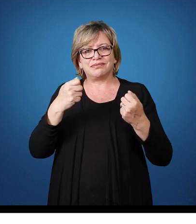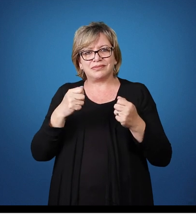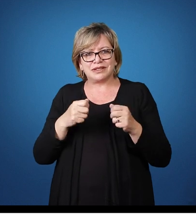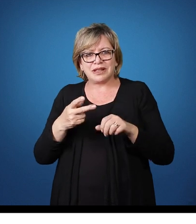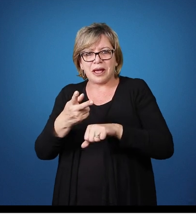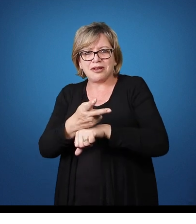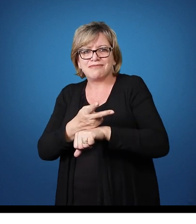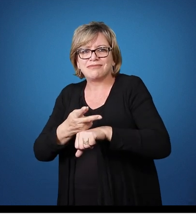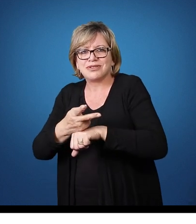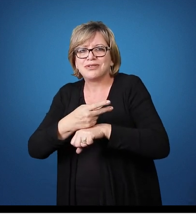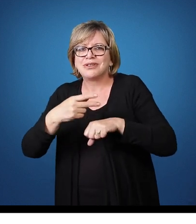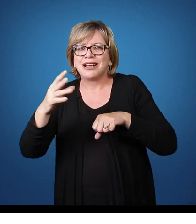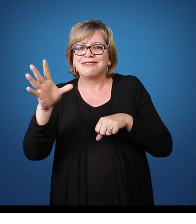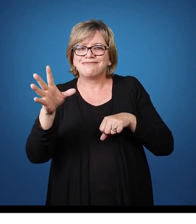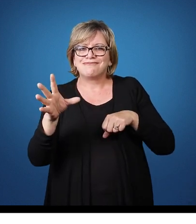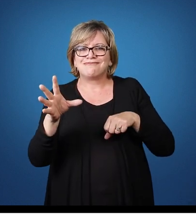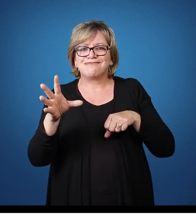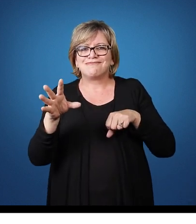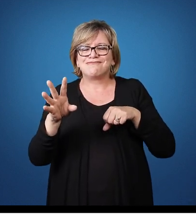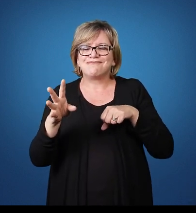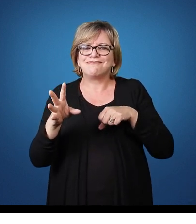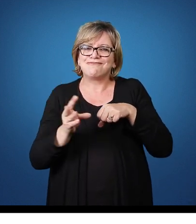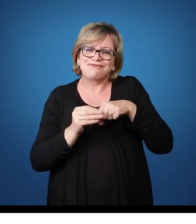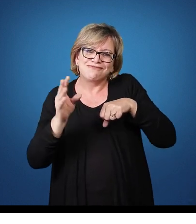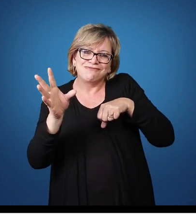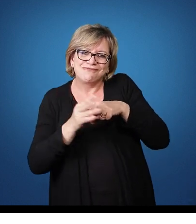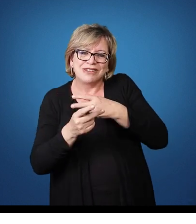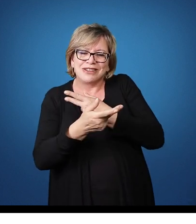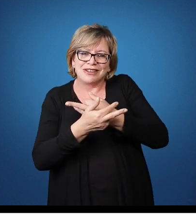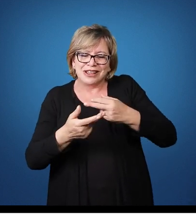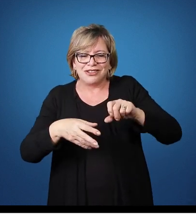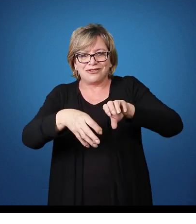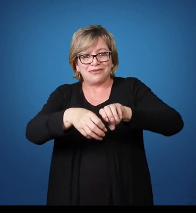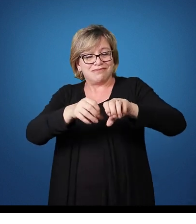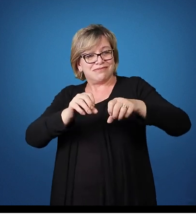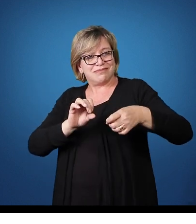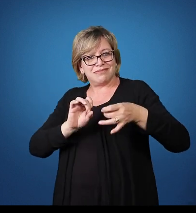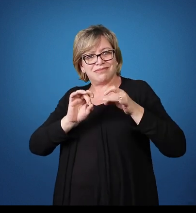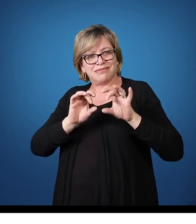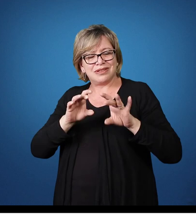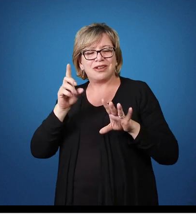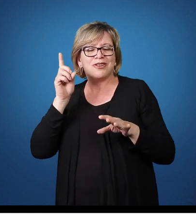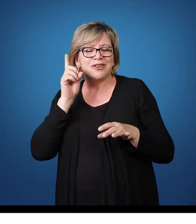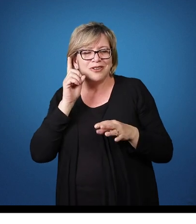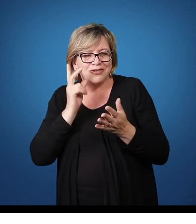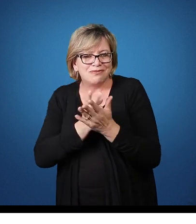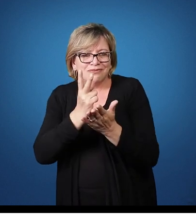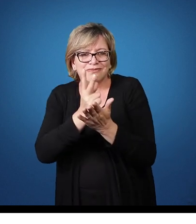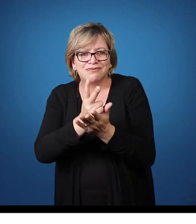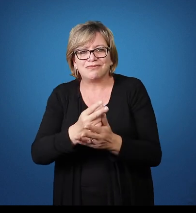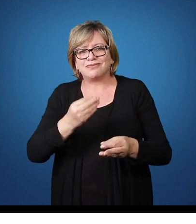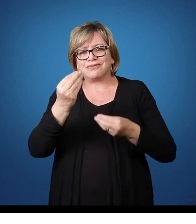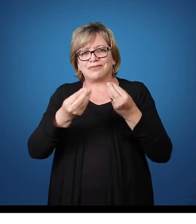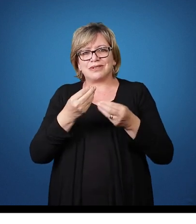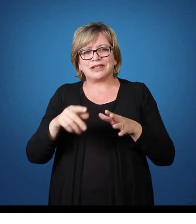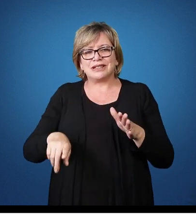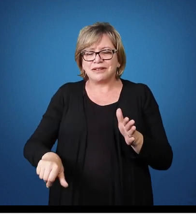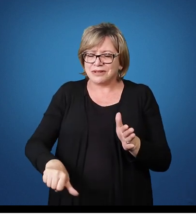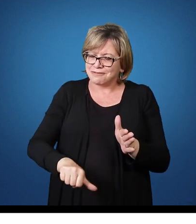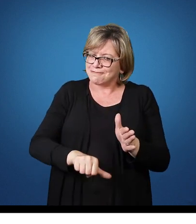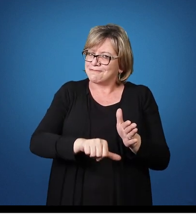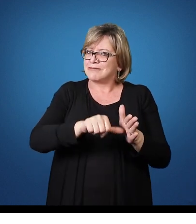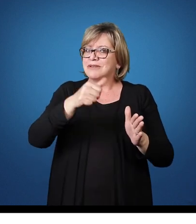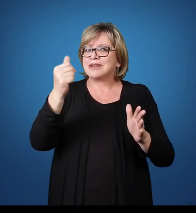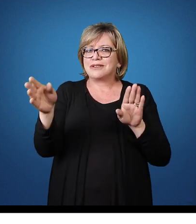precisa buscar conhecimento Uma formação específica Todos os dias E primeiro lugar